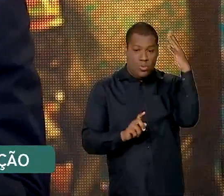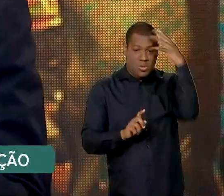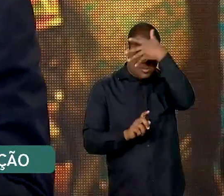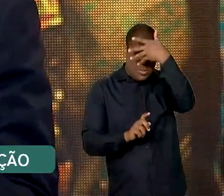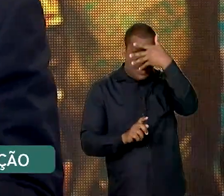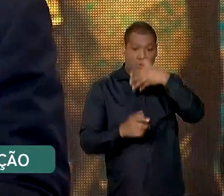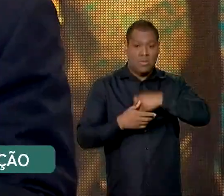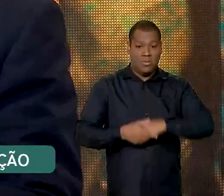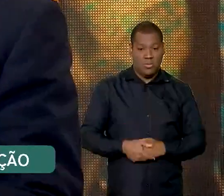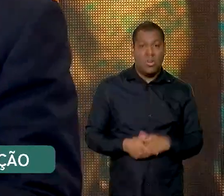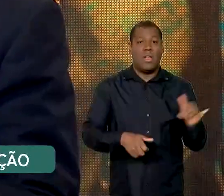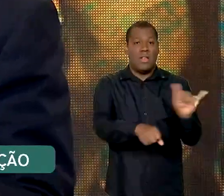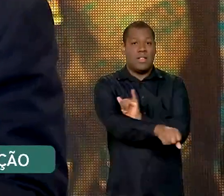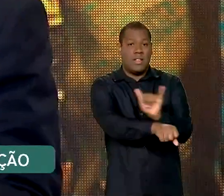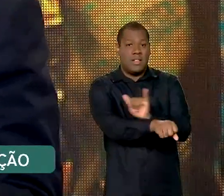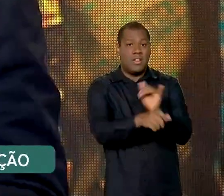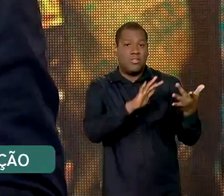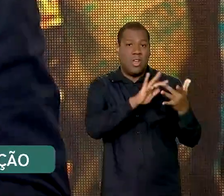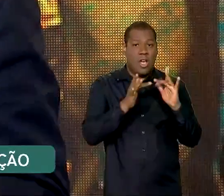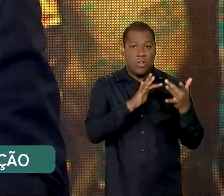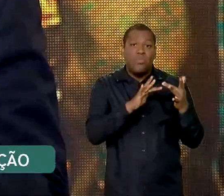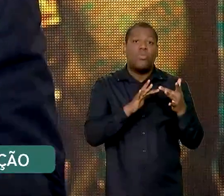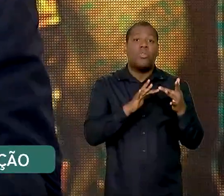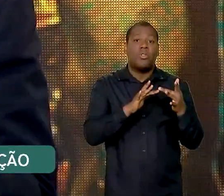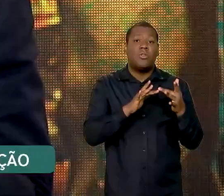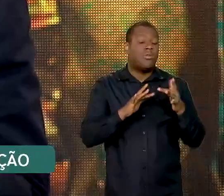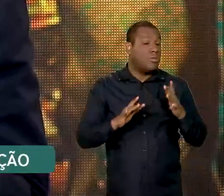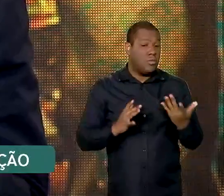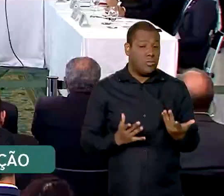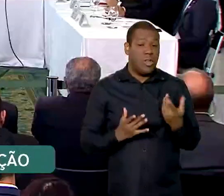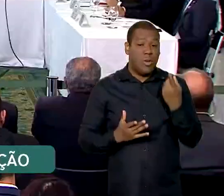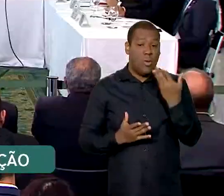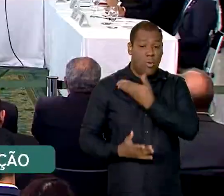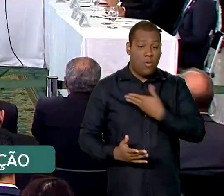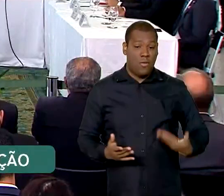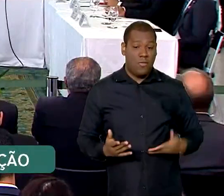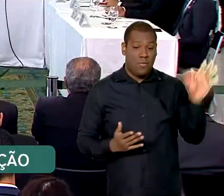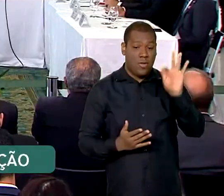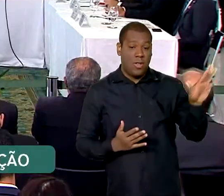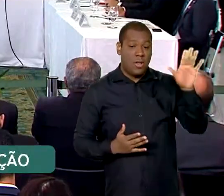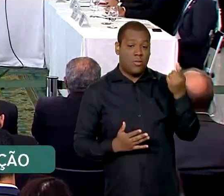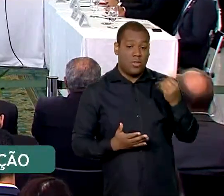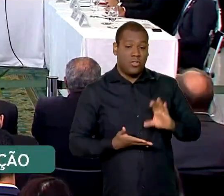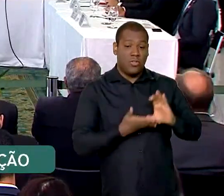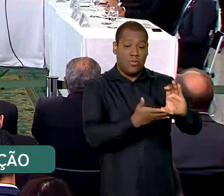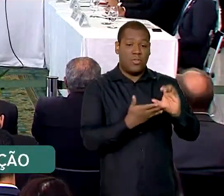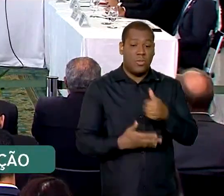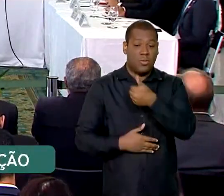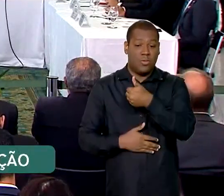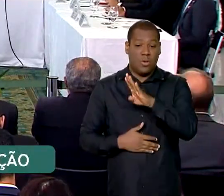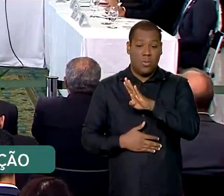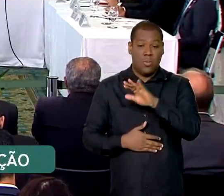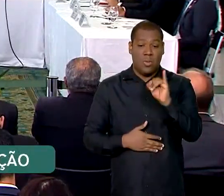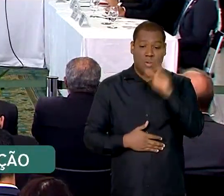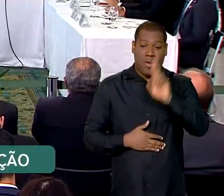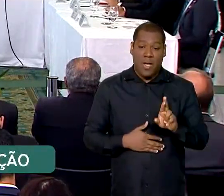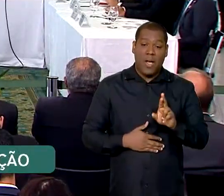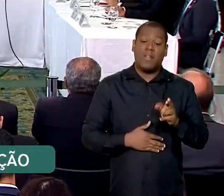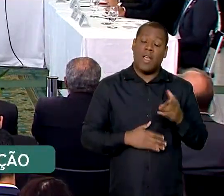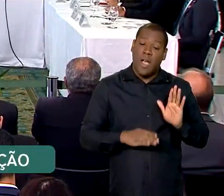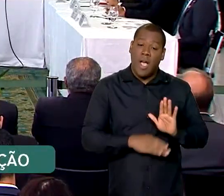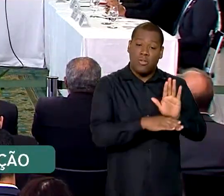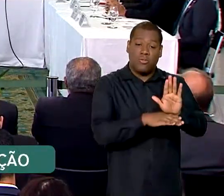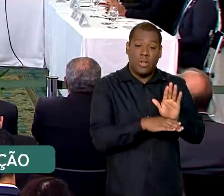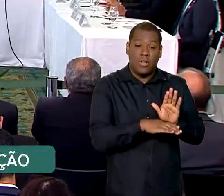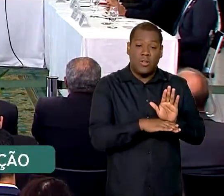medidas contemplam mais de R 1,5 bilhão, que vão beneficiar a classe trabalhadora e incluem